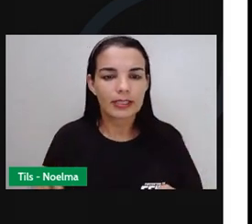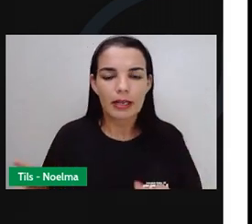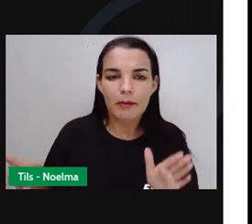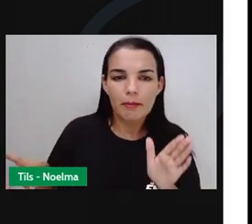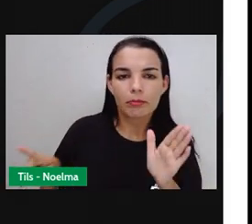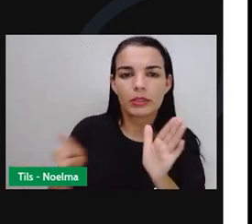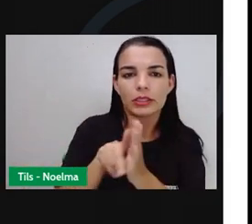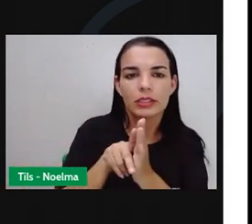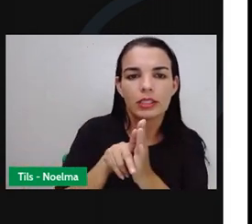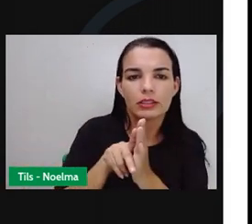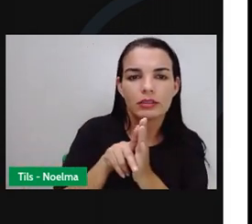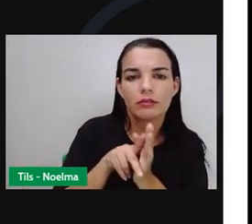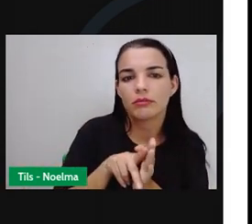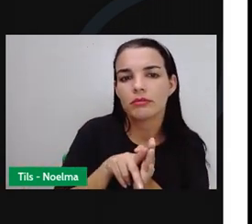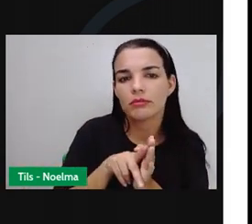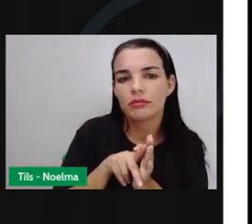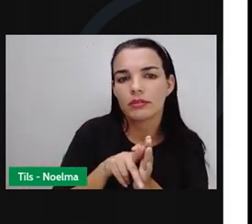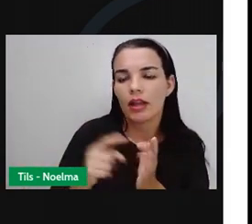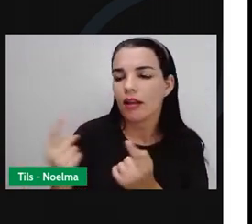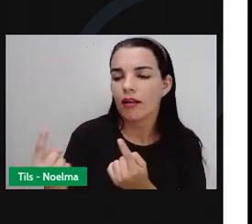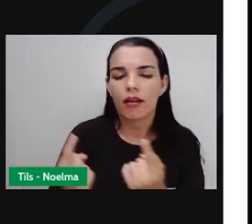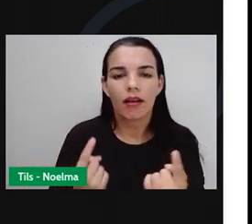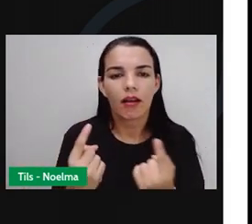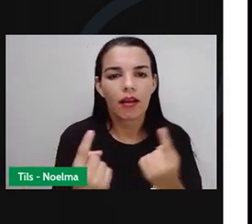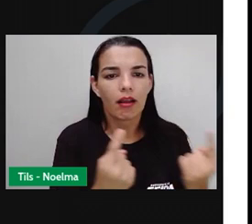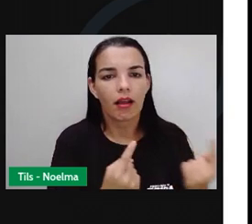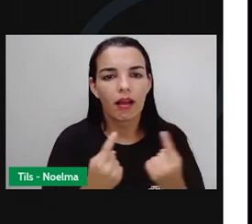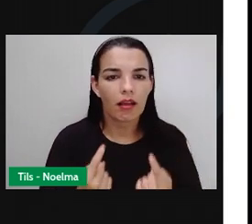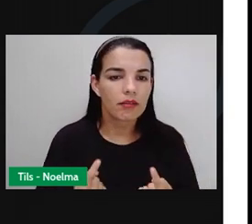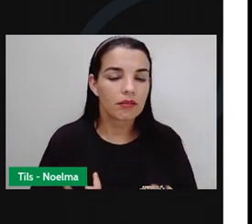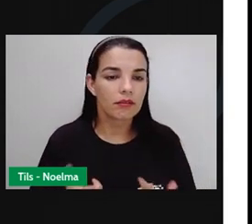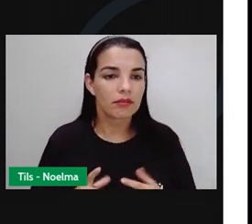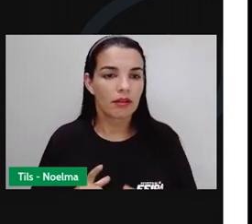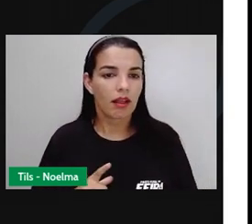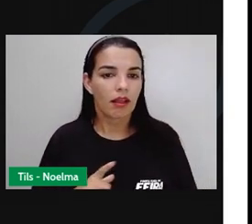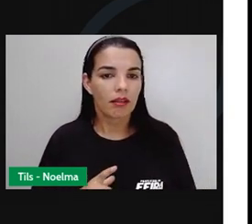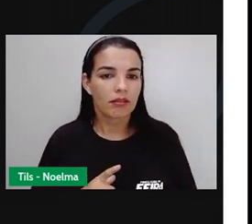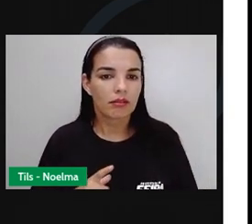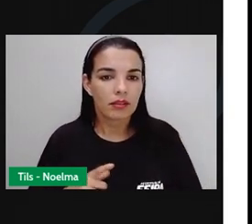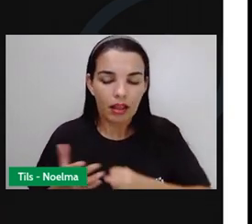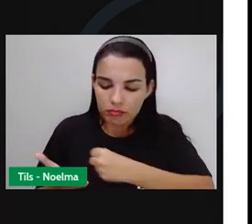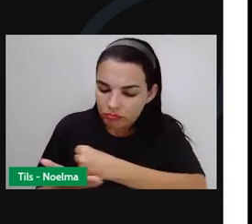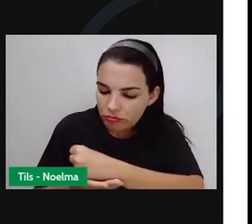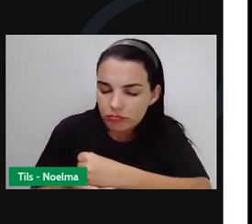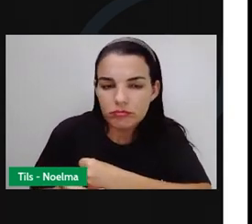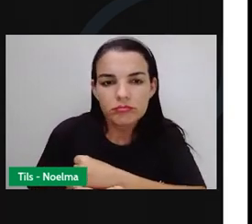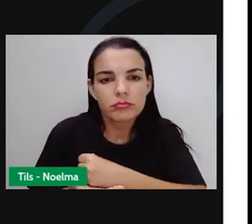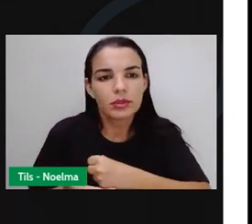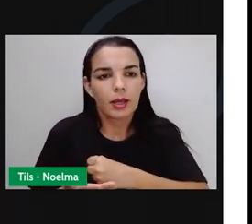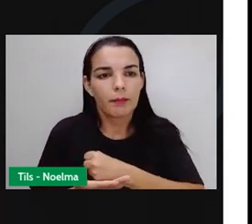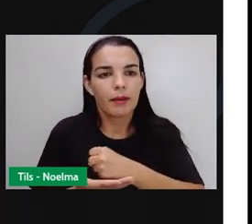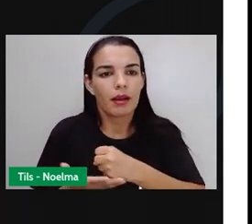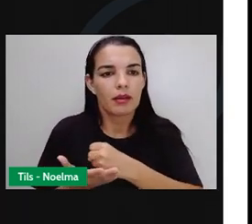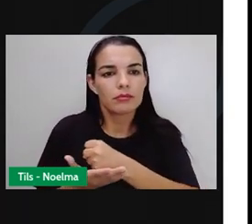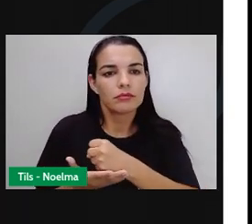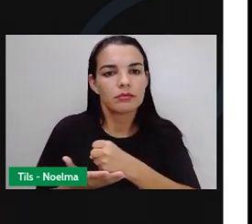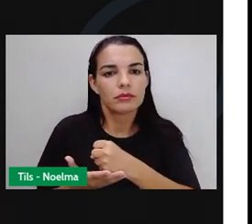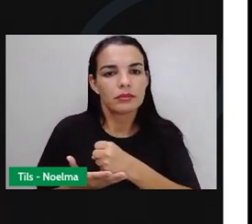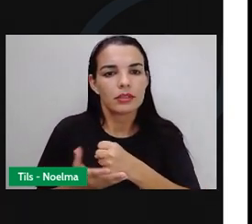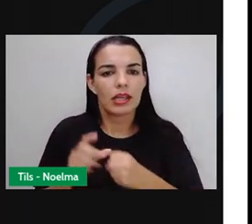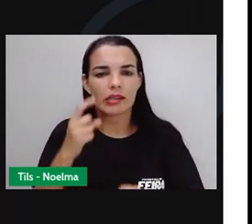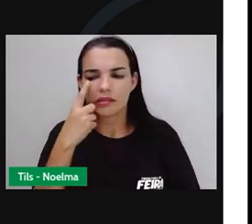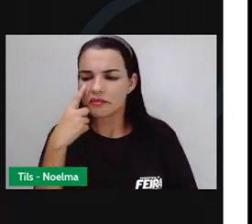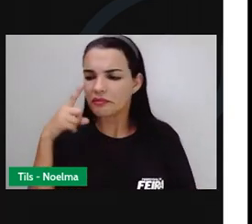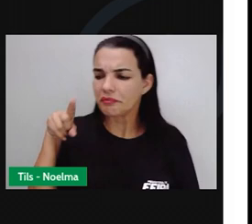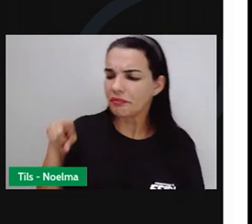o mundo patrimonial desses caras de pés descalços, negros, pardos, sujos,